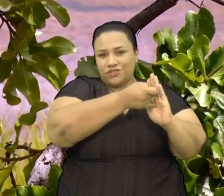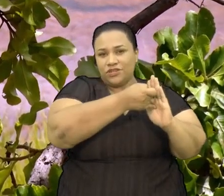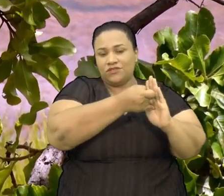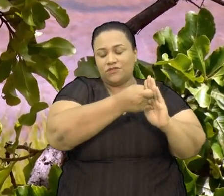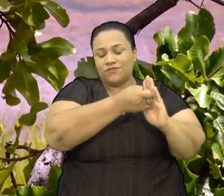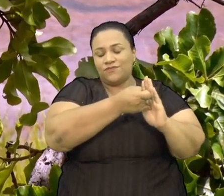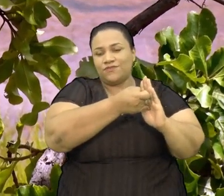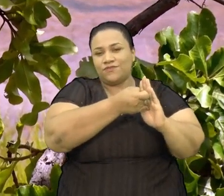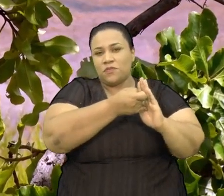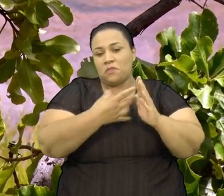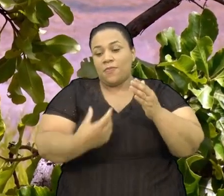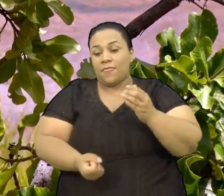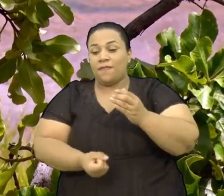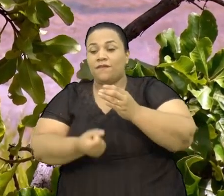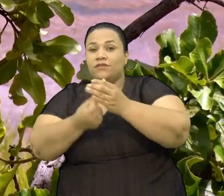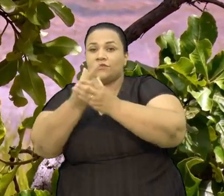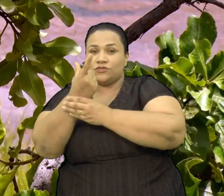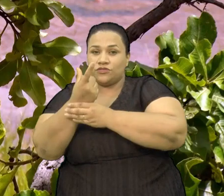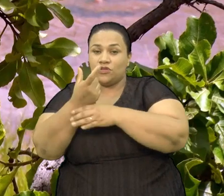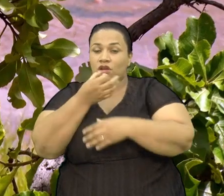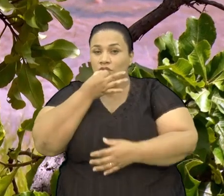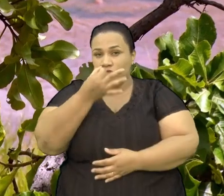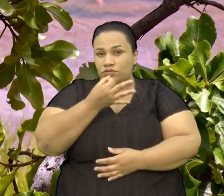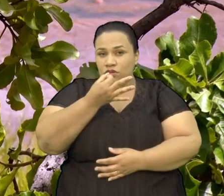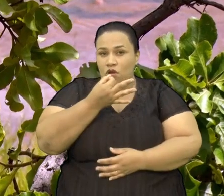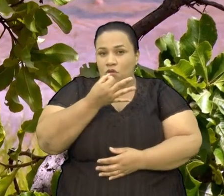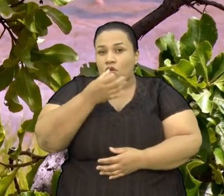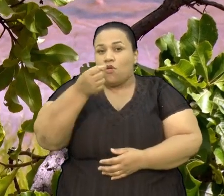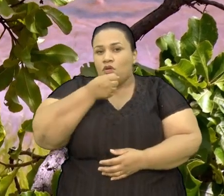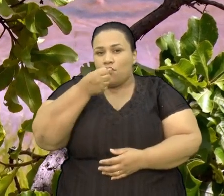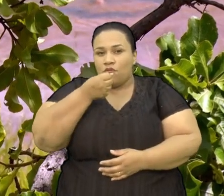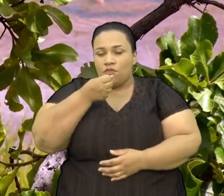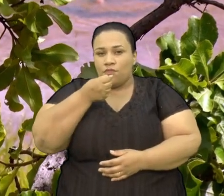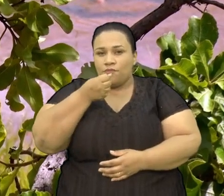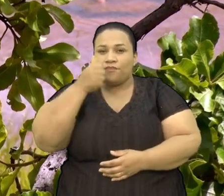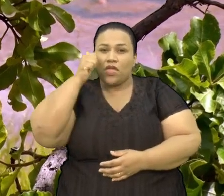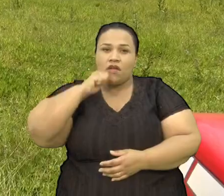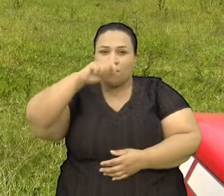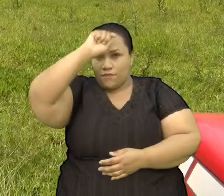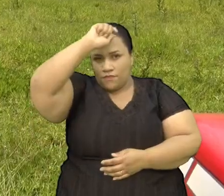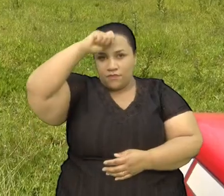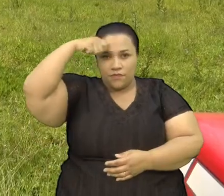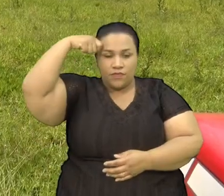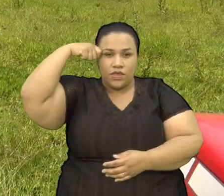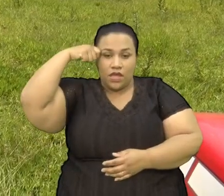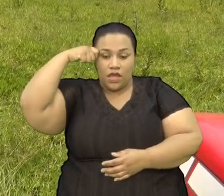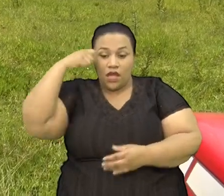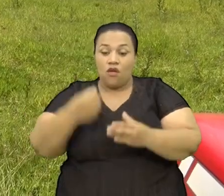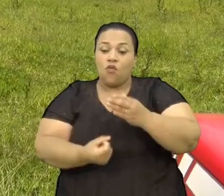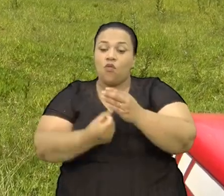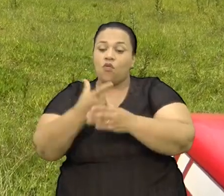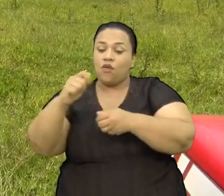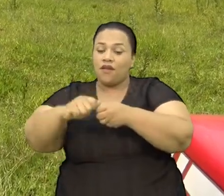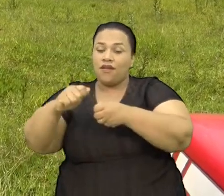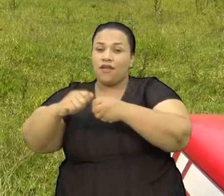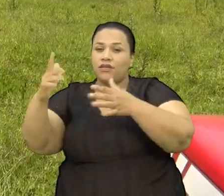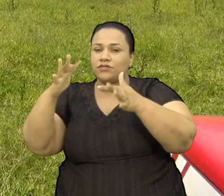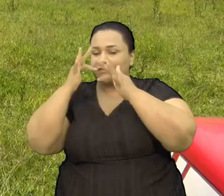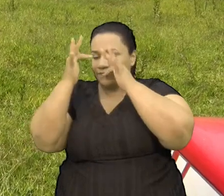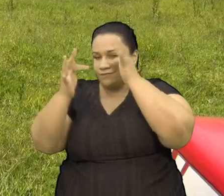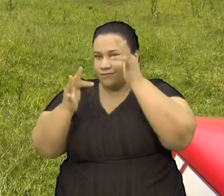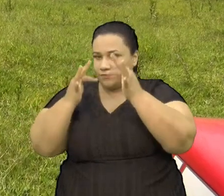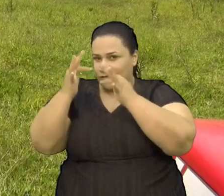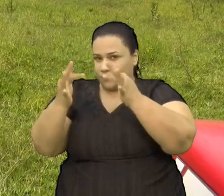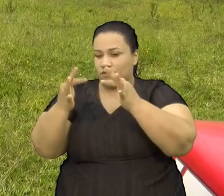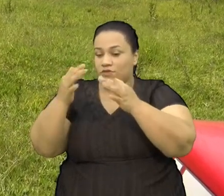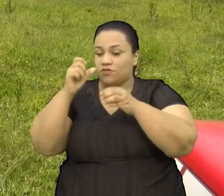Com a inovação Aí Que é uma das sugestões Da prefeita Adriane Lopes Que é a construção De uma estufa De flores aqui